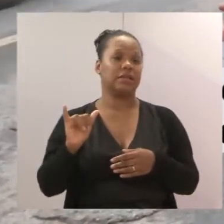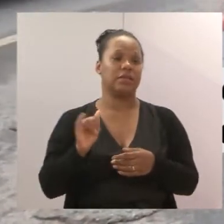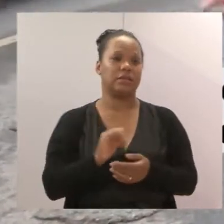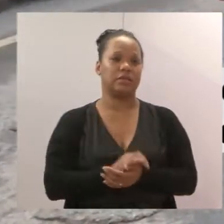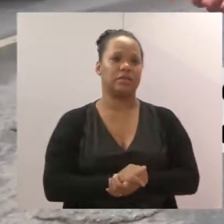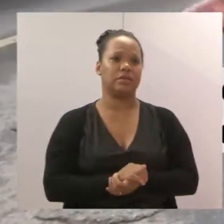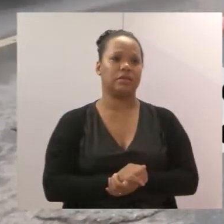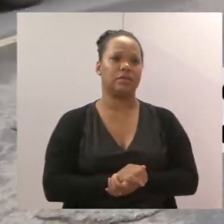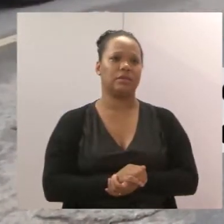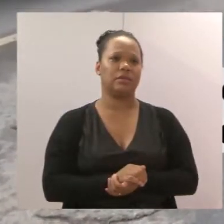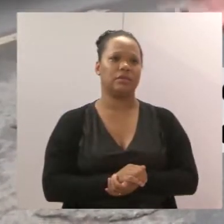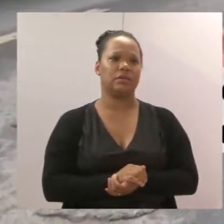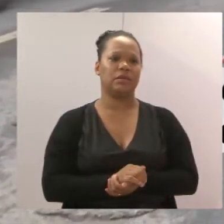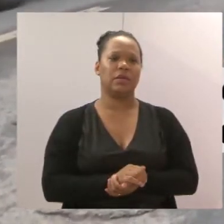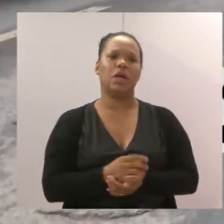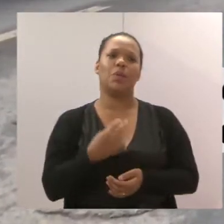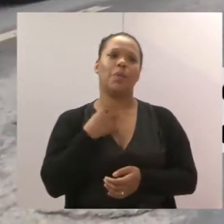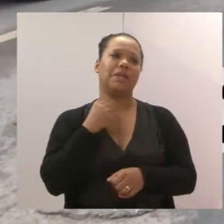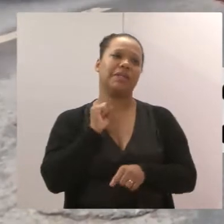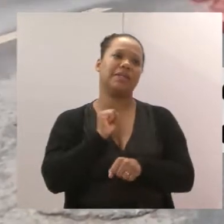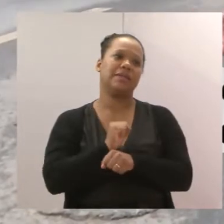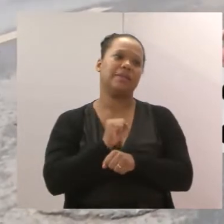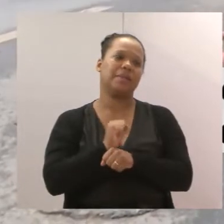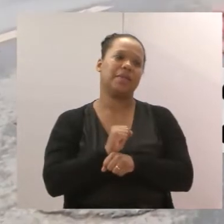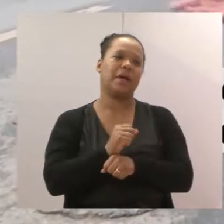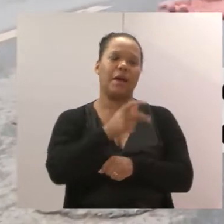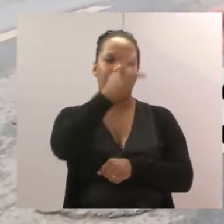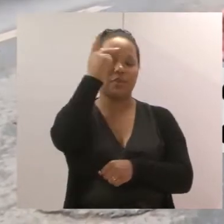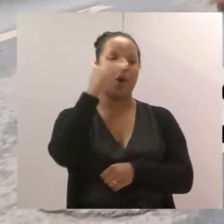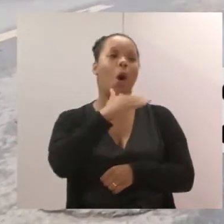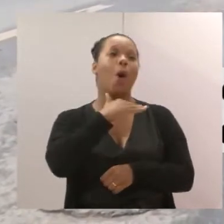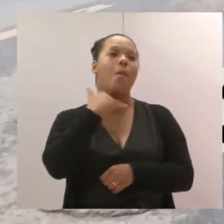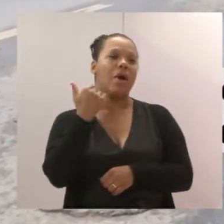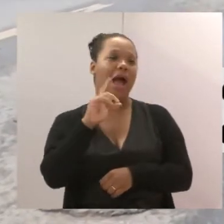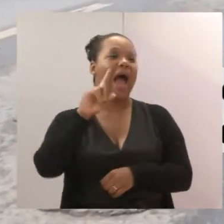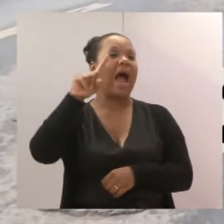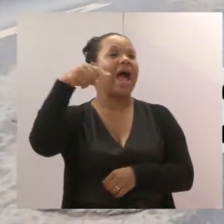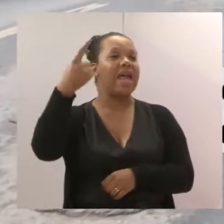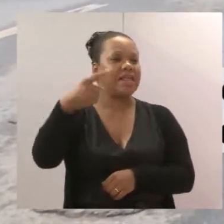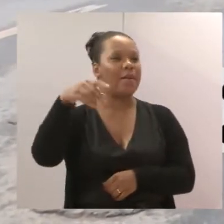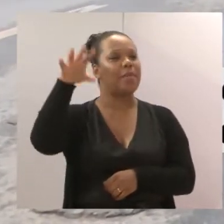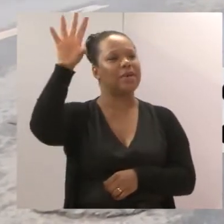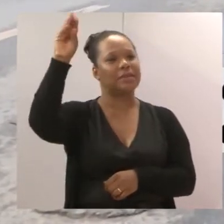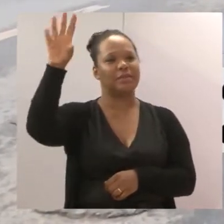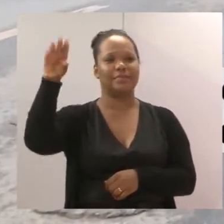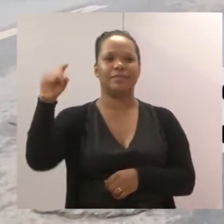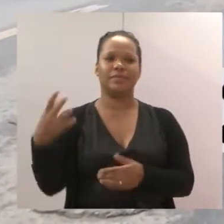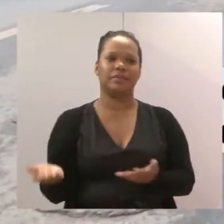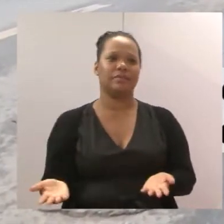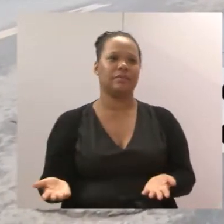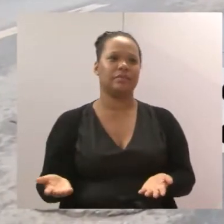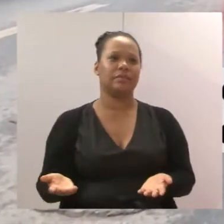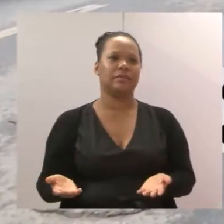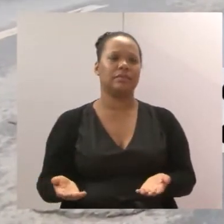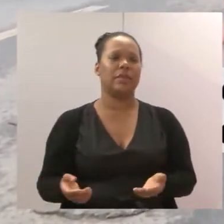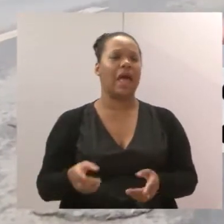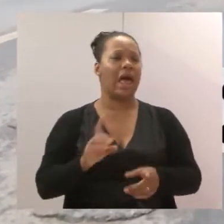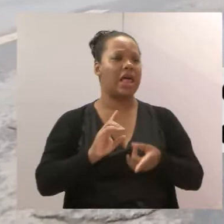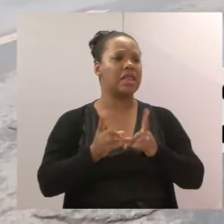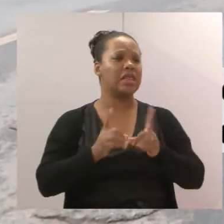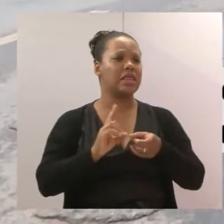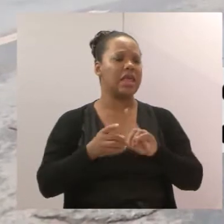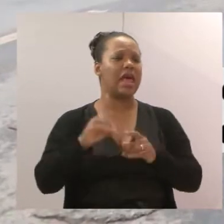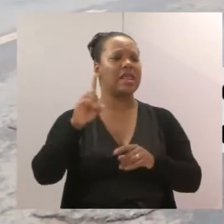não pode aqui esperar morrer uma pessoa para depois fazer a sinalização. Isso aqui eu acho que é da DR,